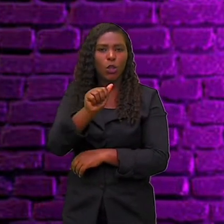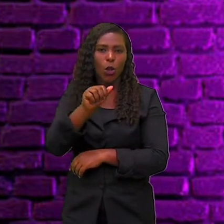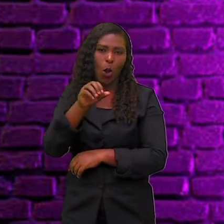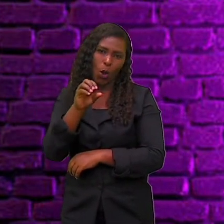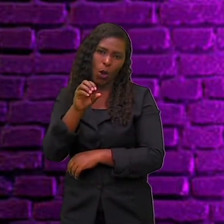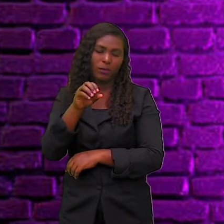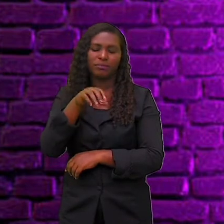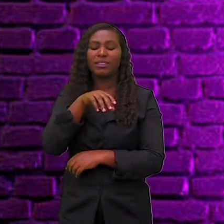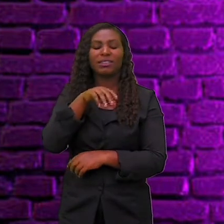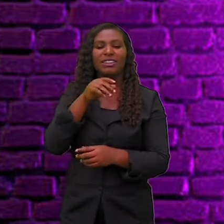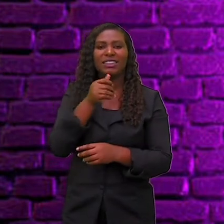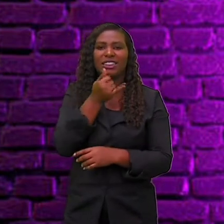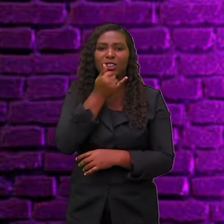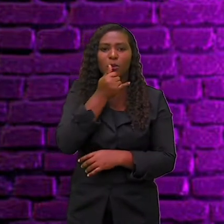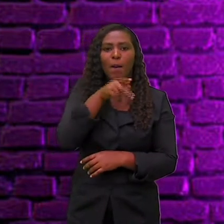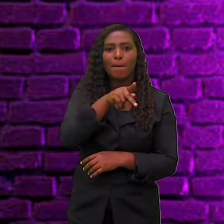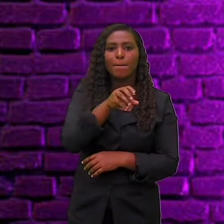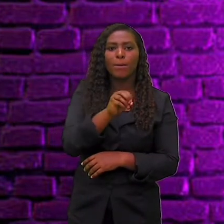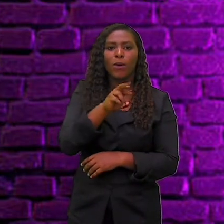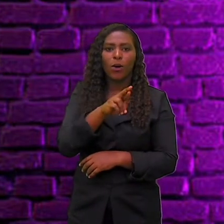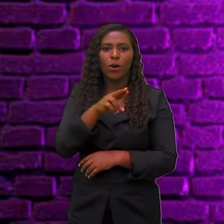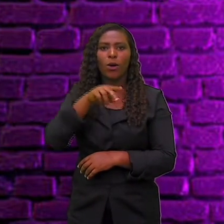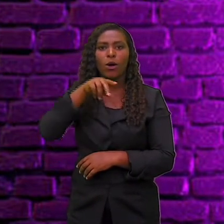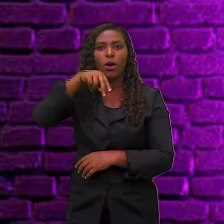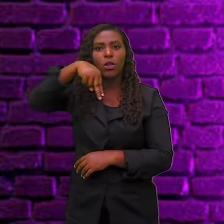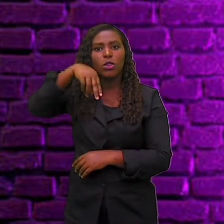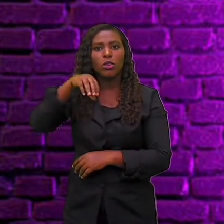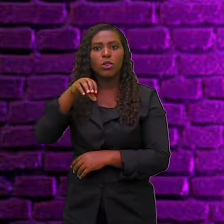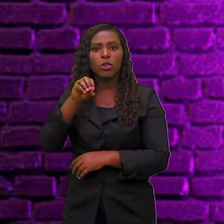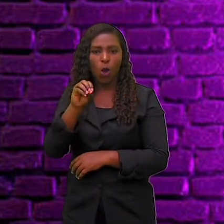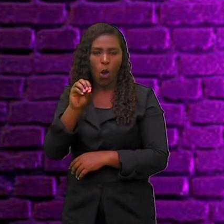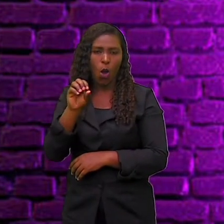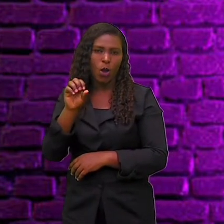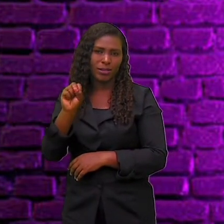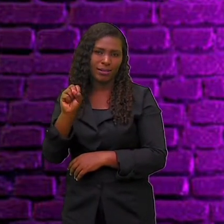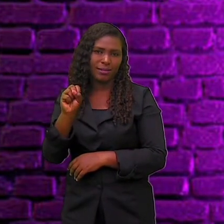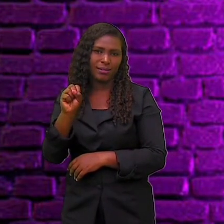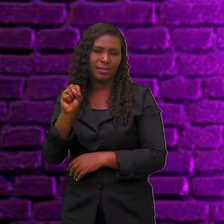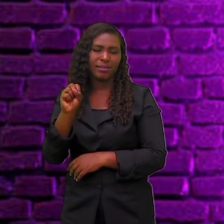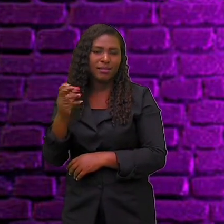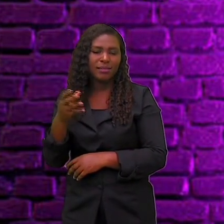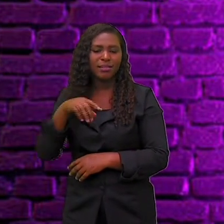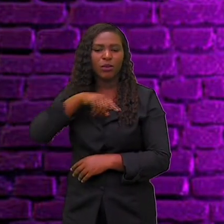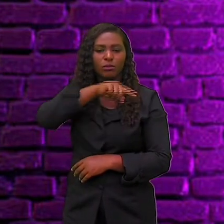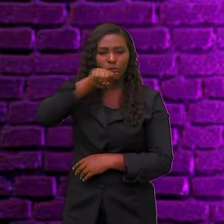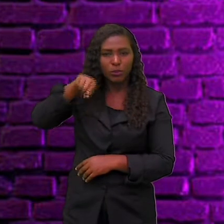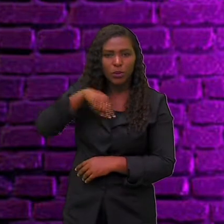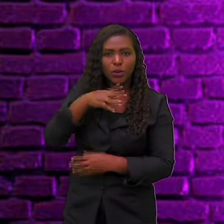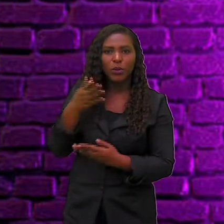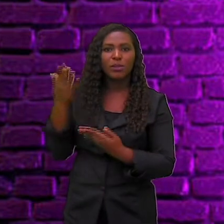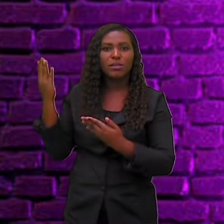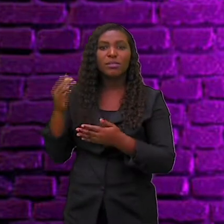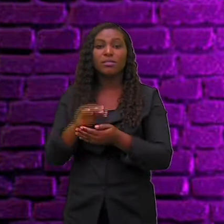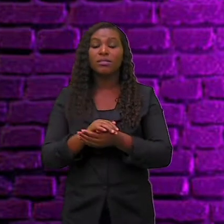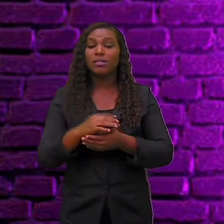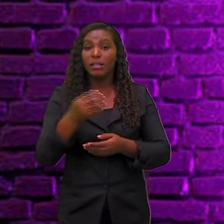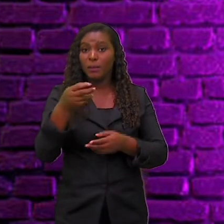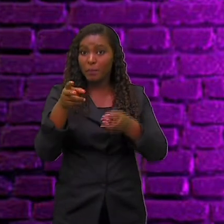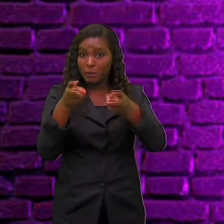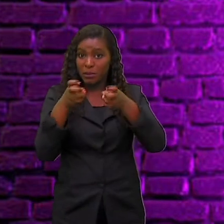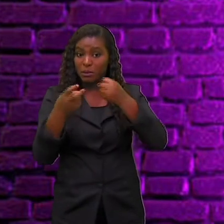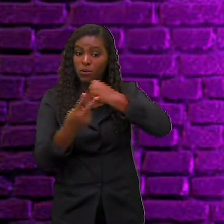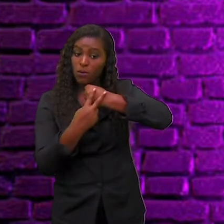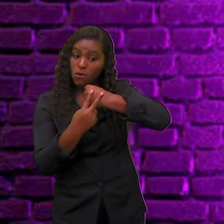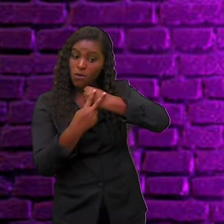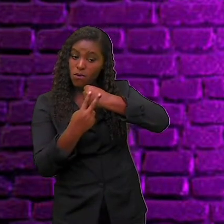verbo aspiramos lá na oração, na voz ativa. Observaram isso, pessoal? O verbo aspiramos, ele está na voz